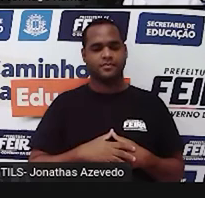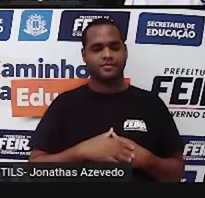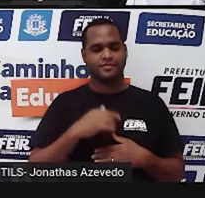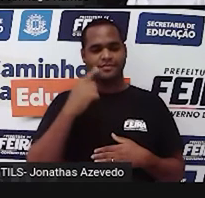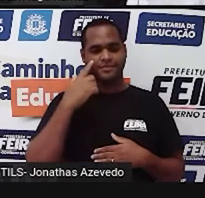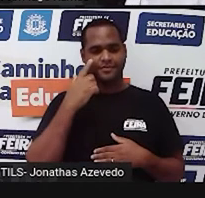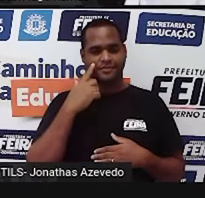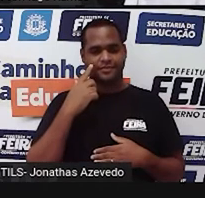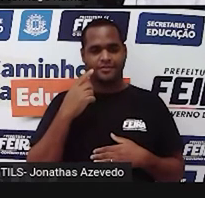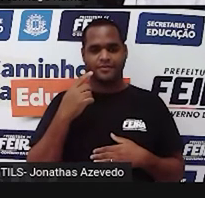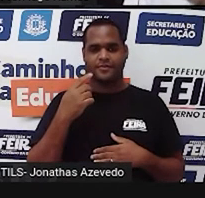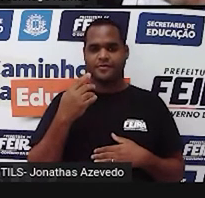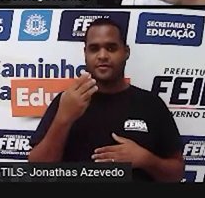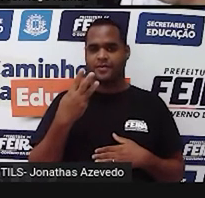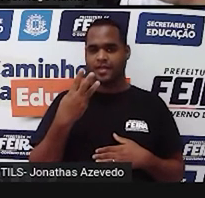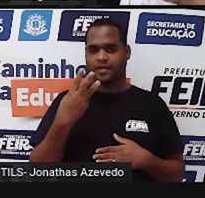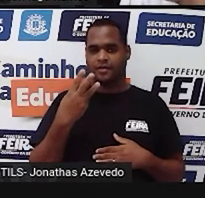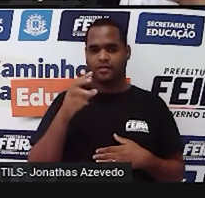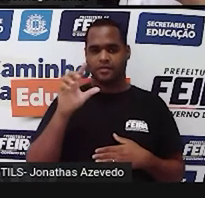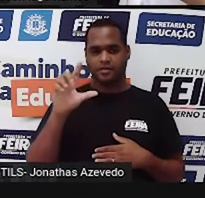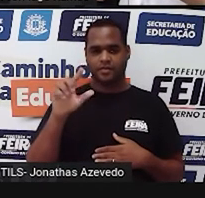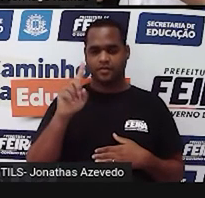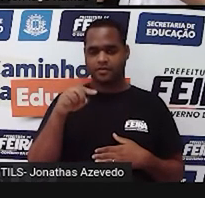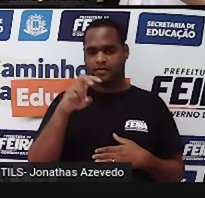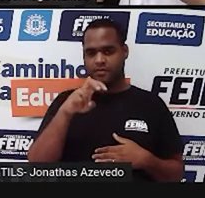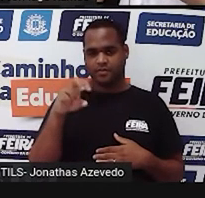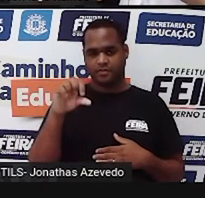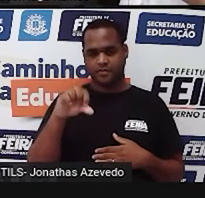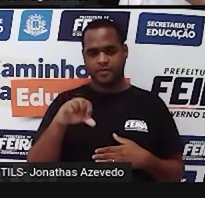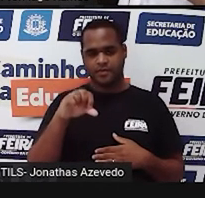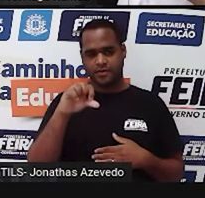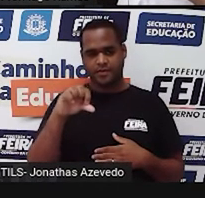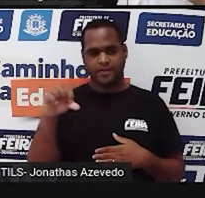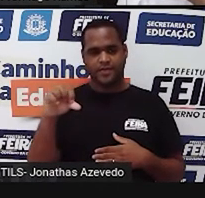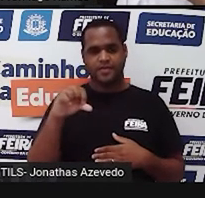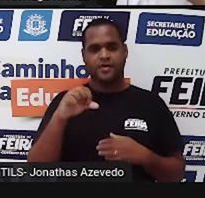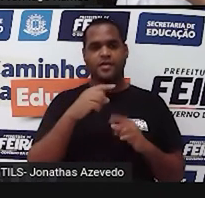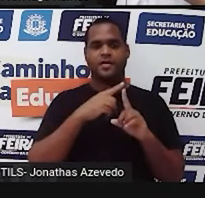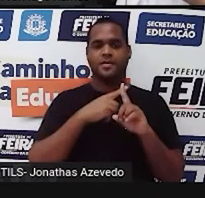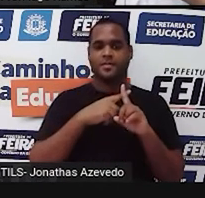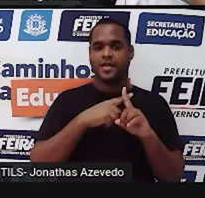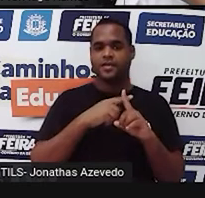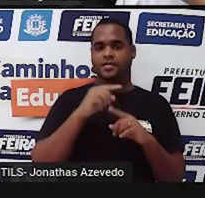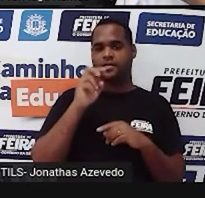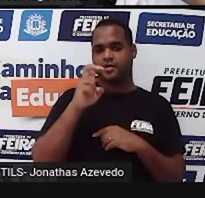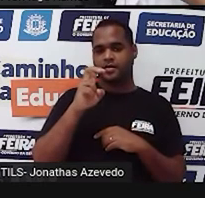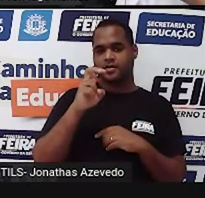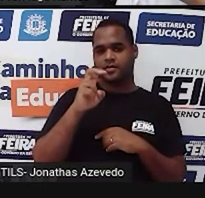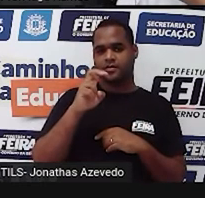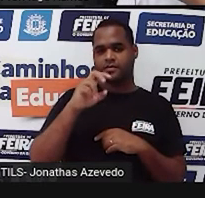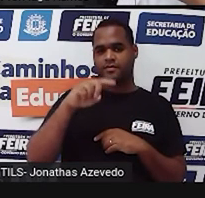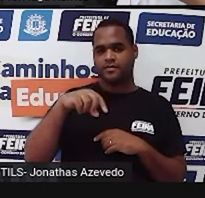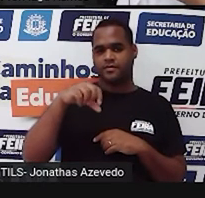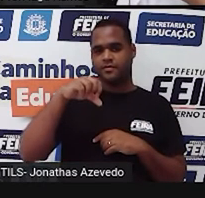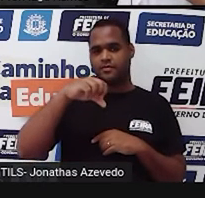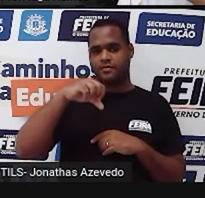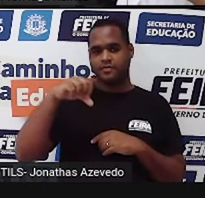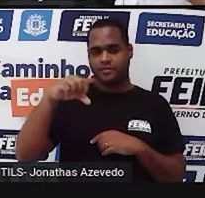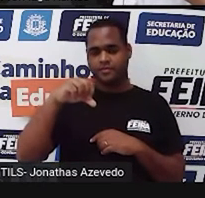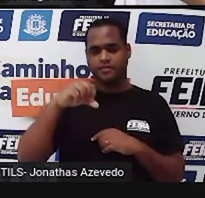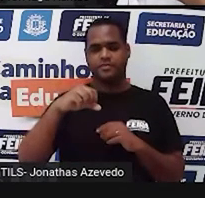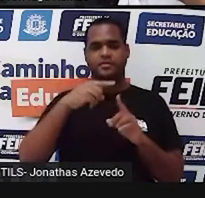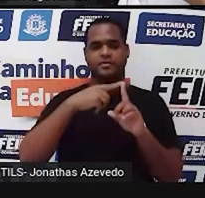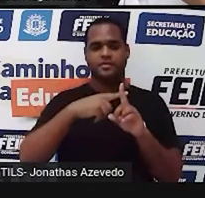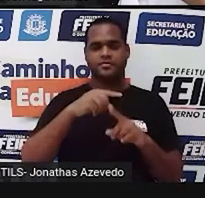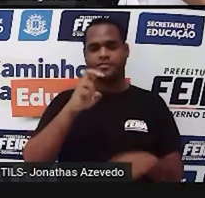em 3 litros, eu vou pagar R$5,99 mais R$5,99 mais R$5